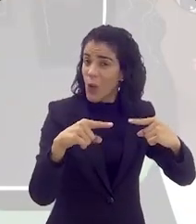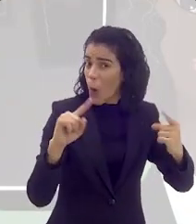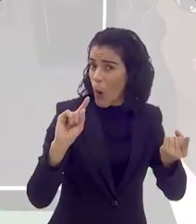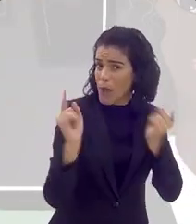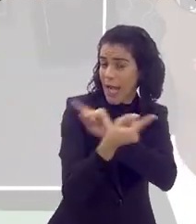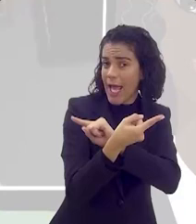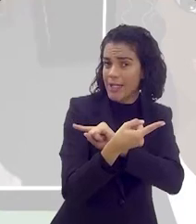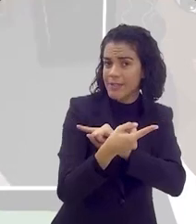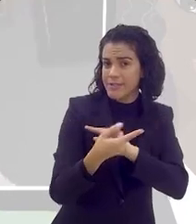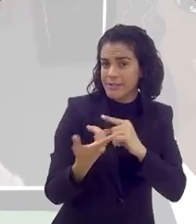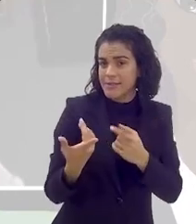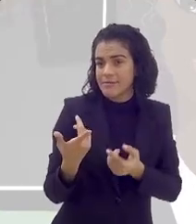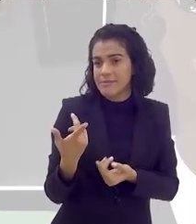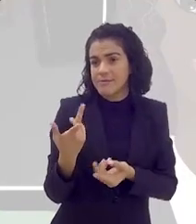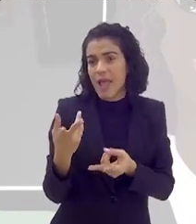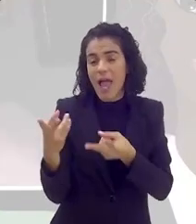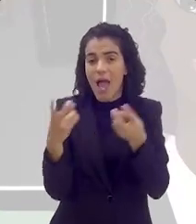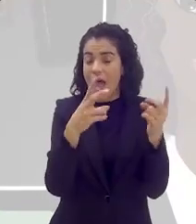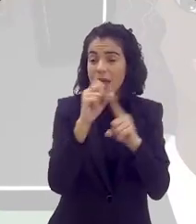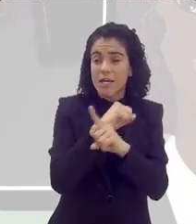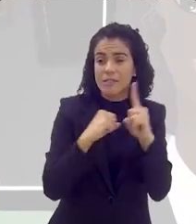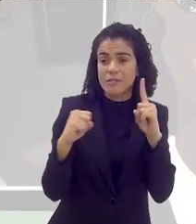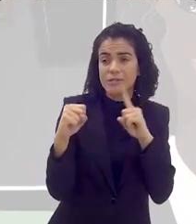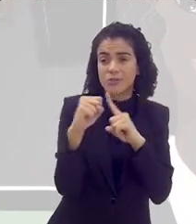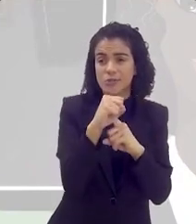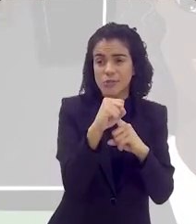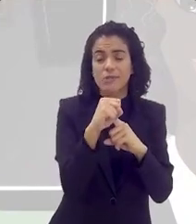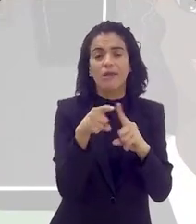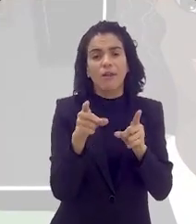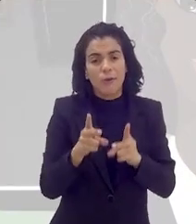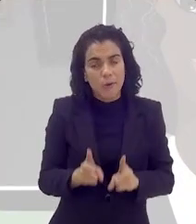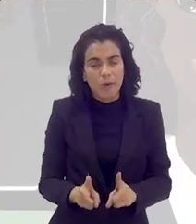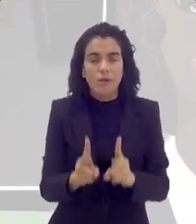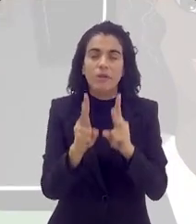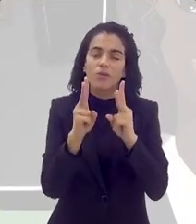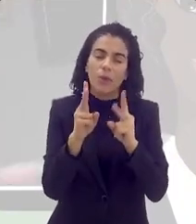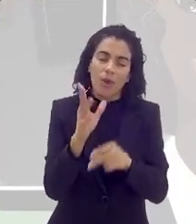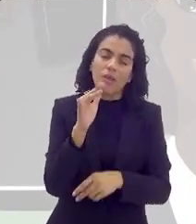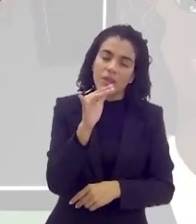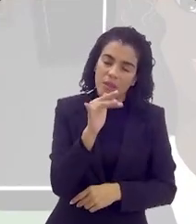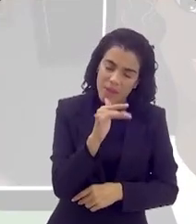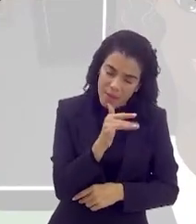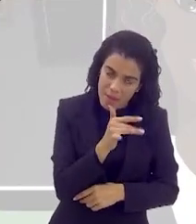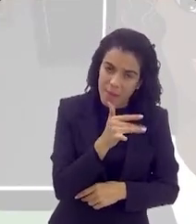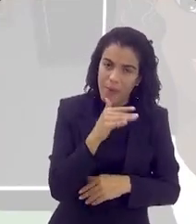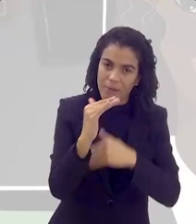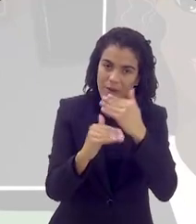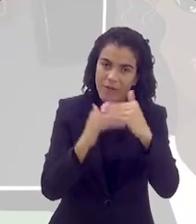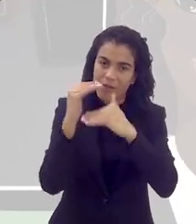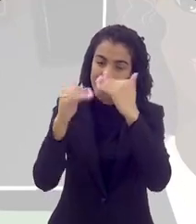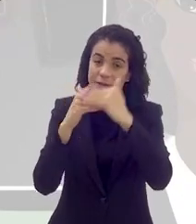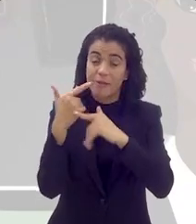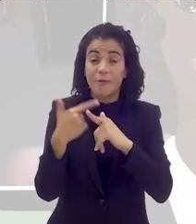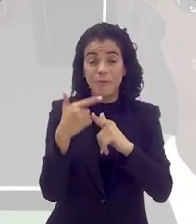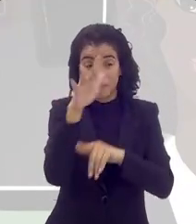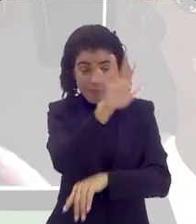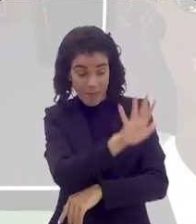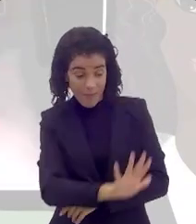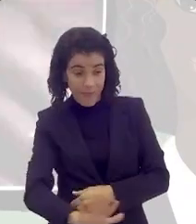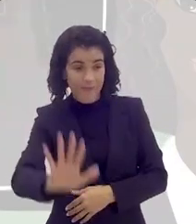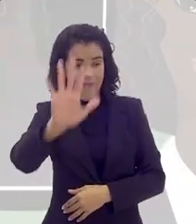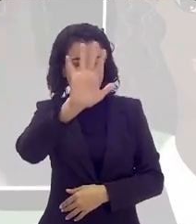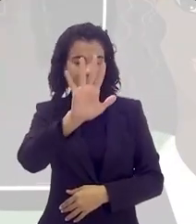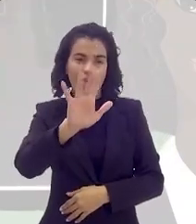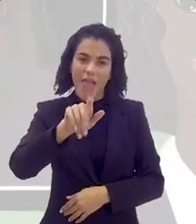força, mas, notoriamente, assim, a sociedade ainda vai demorar algum tempo pra evoluir, porque